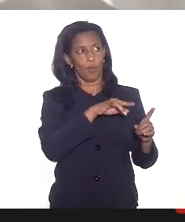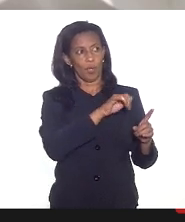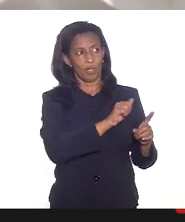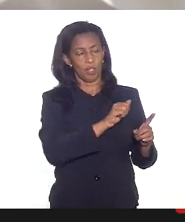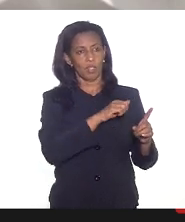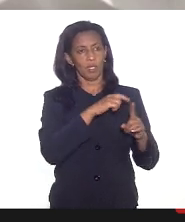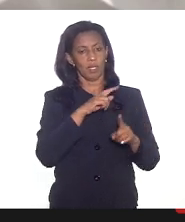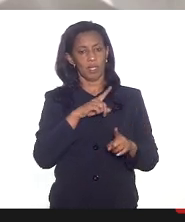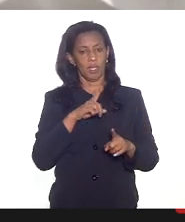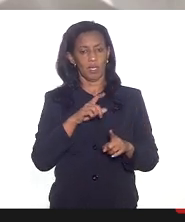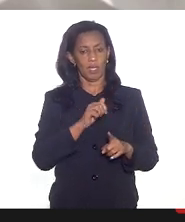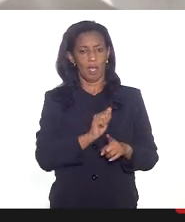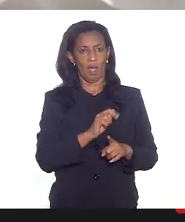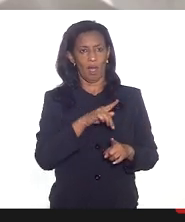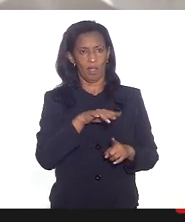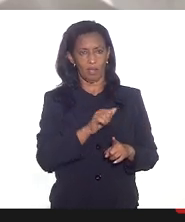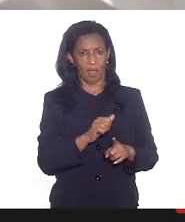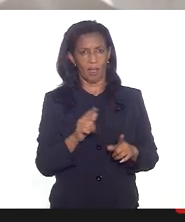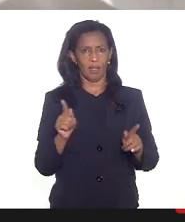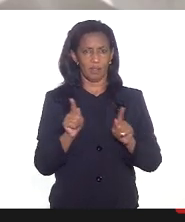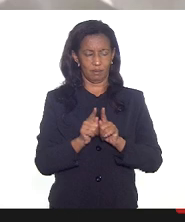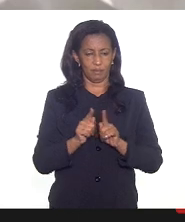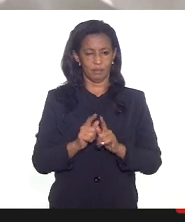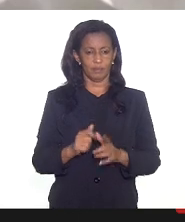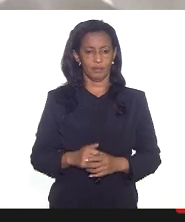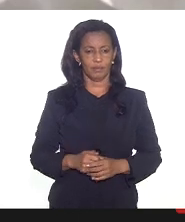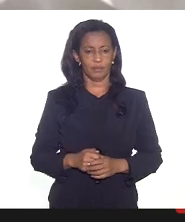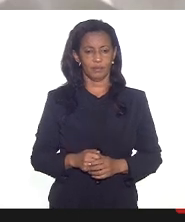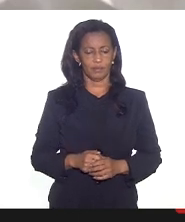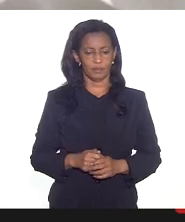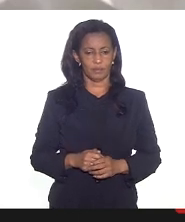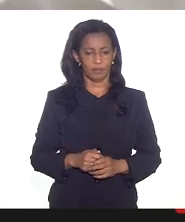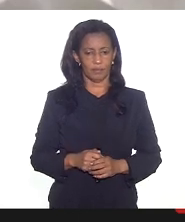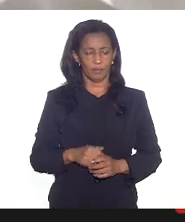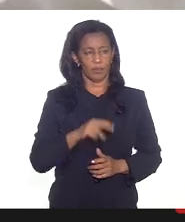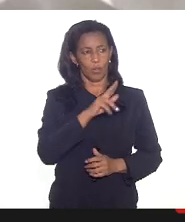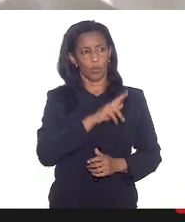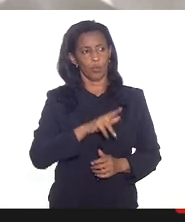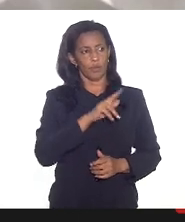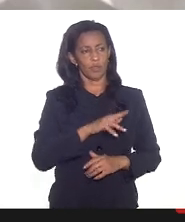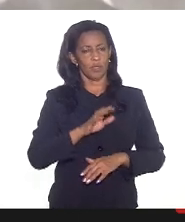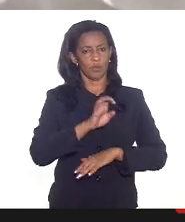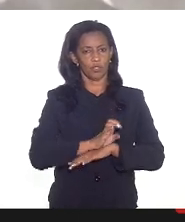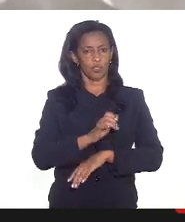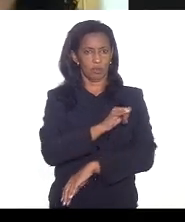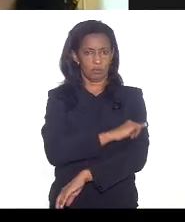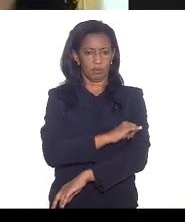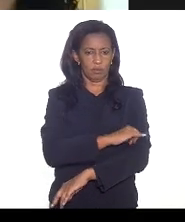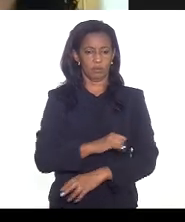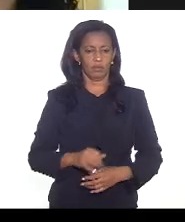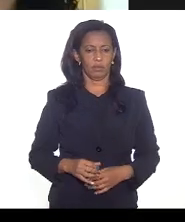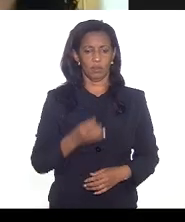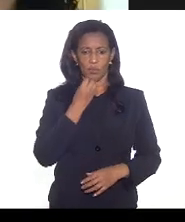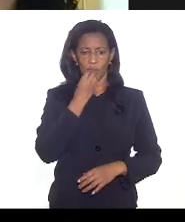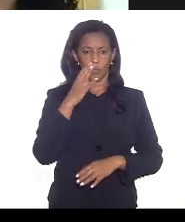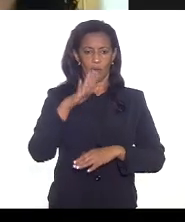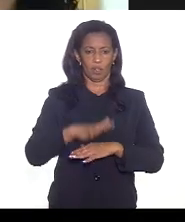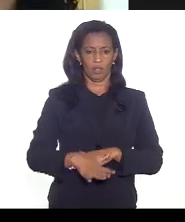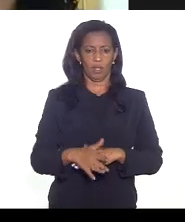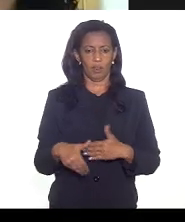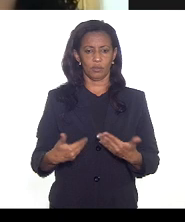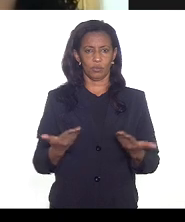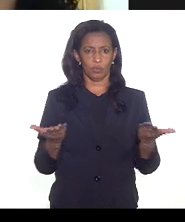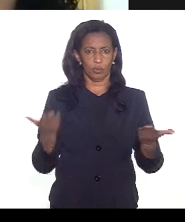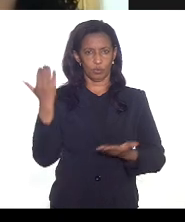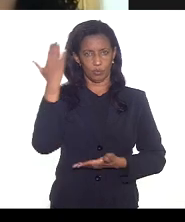doutora Adélia que pediu para fazer também uma ponderação doutora Monique da Universidade do Estado do Rio de Janeiro Boa tarde a todos